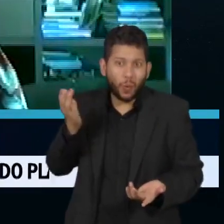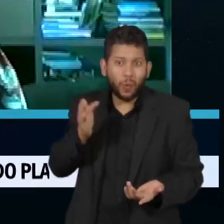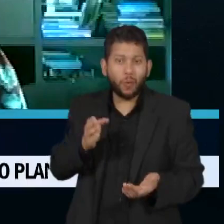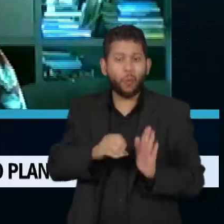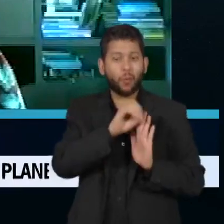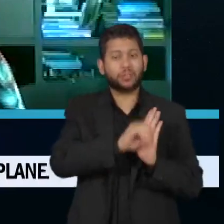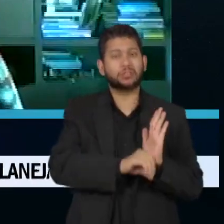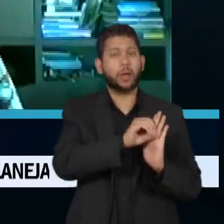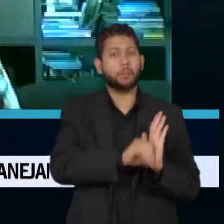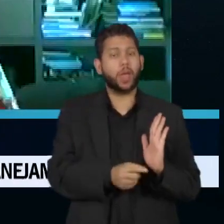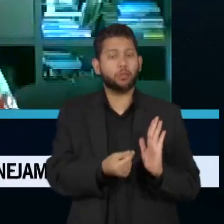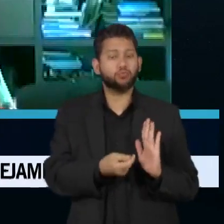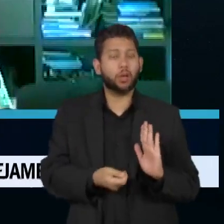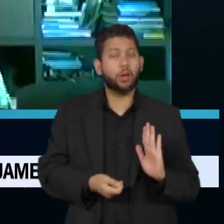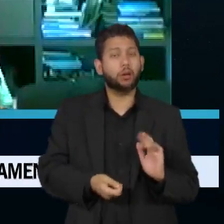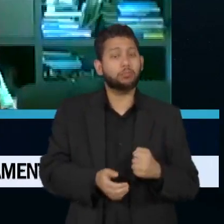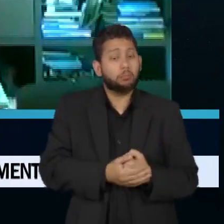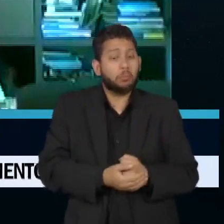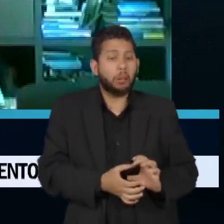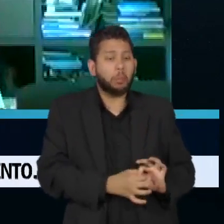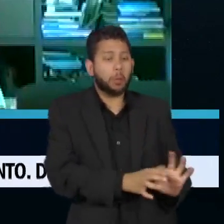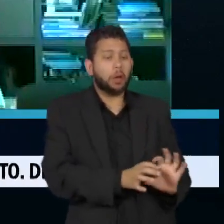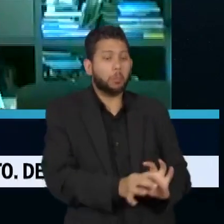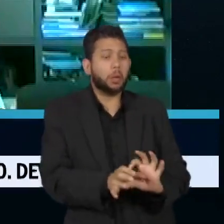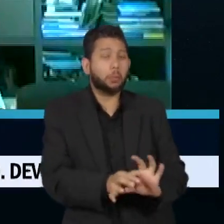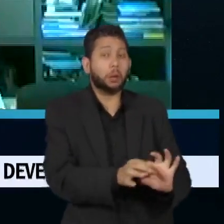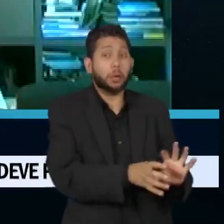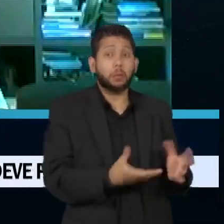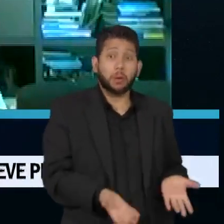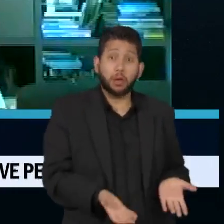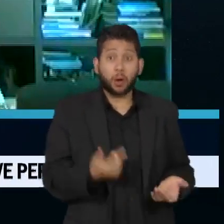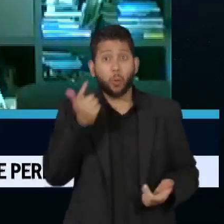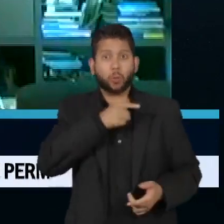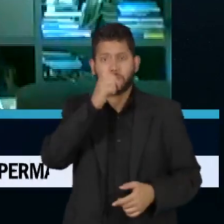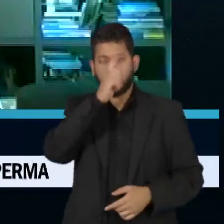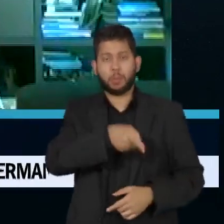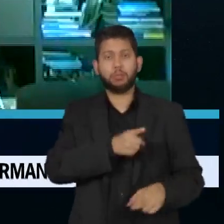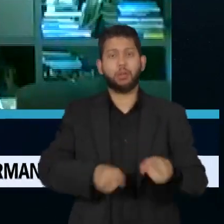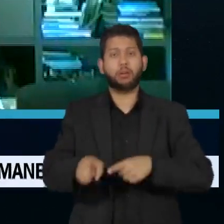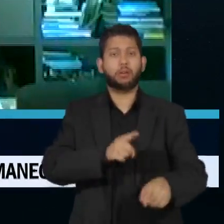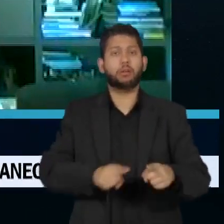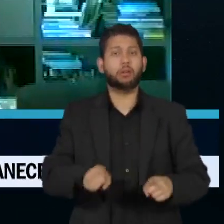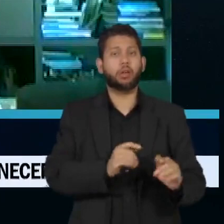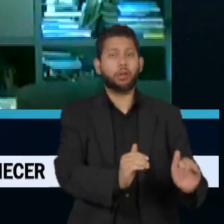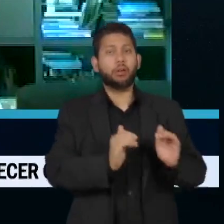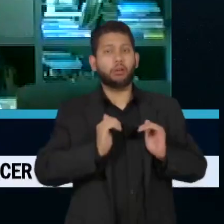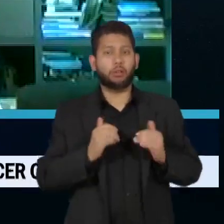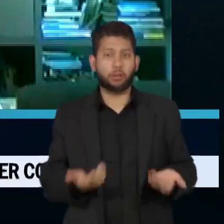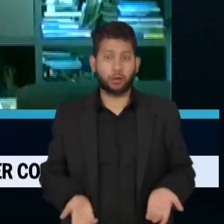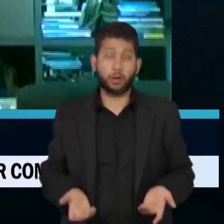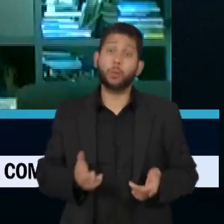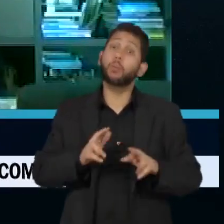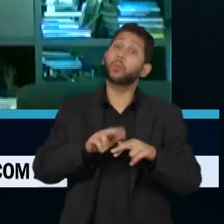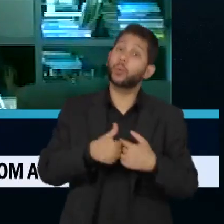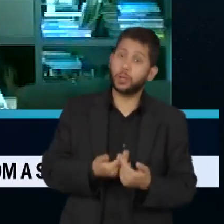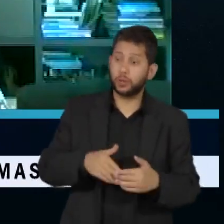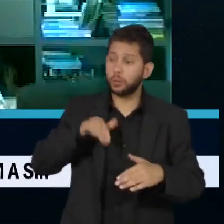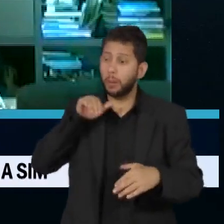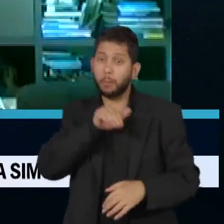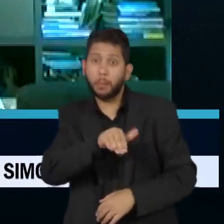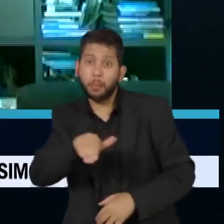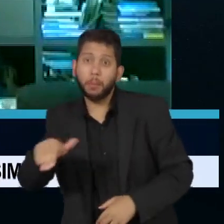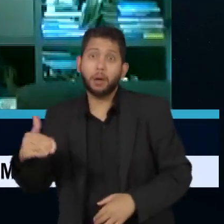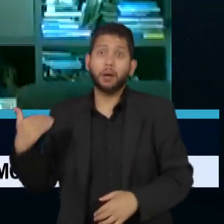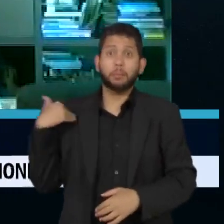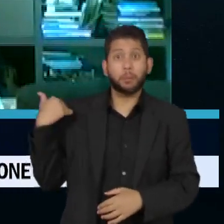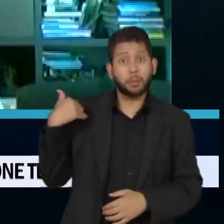orçamento secreto, o que mostra, vamos dizer assim, a intenção de ele mobilizar a sua campanha